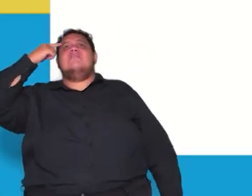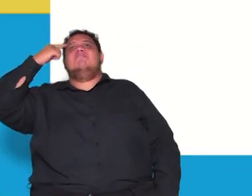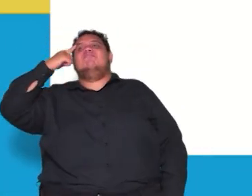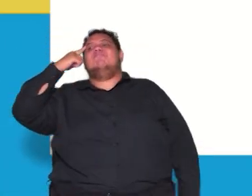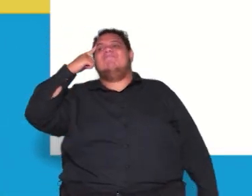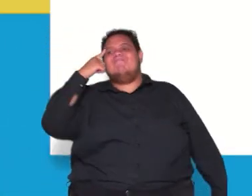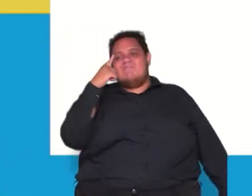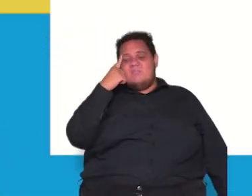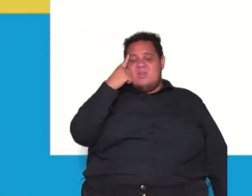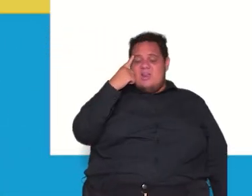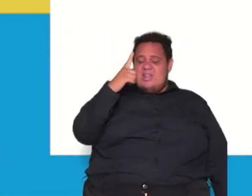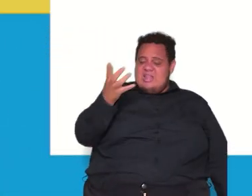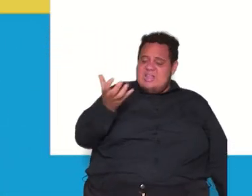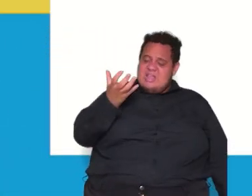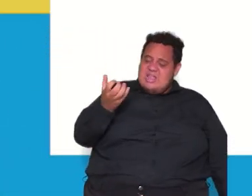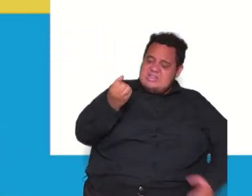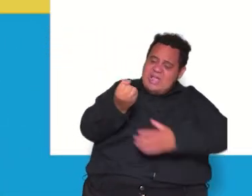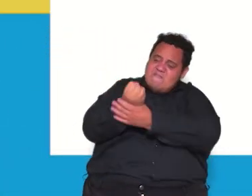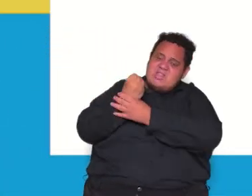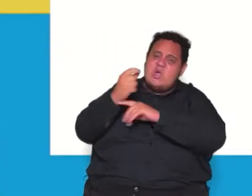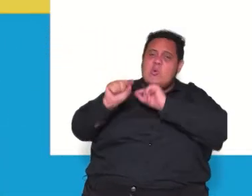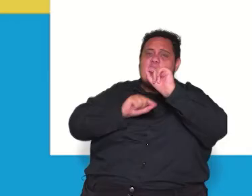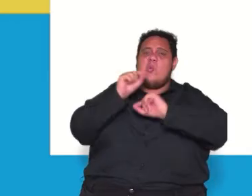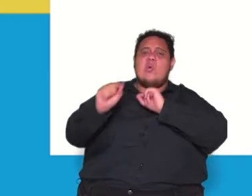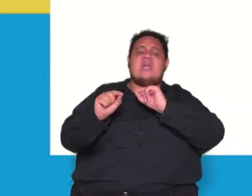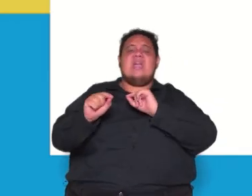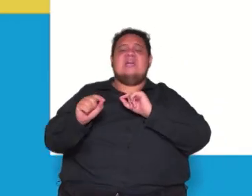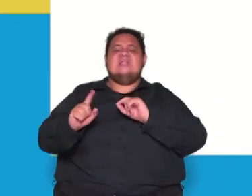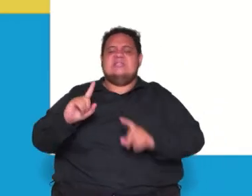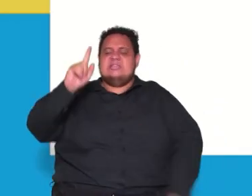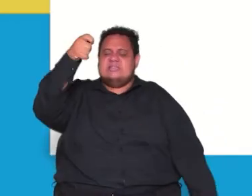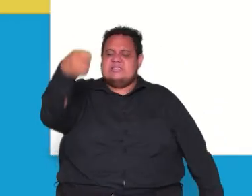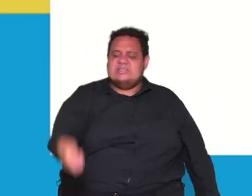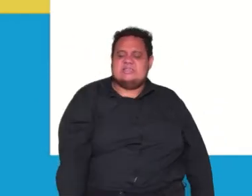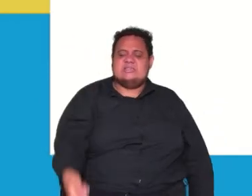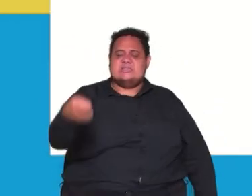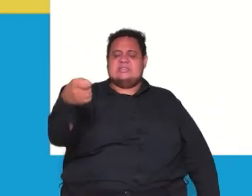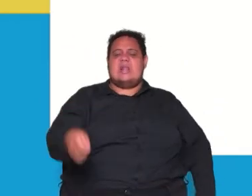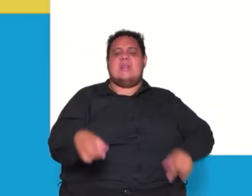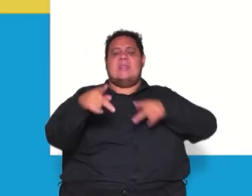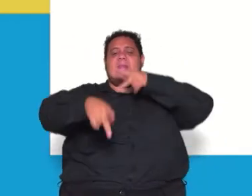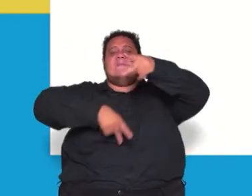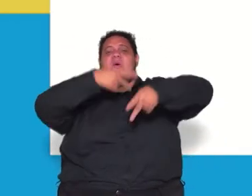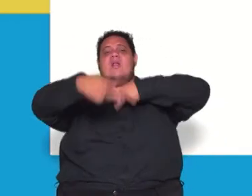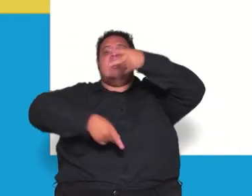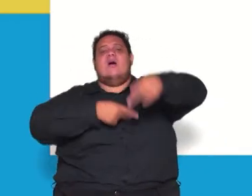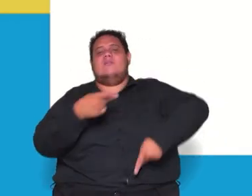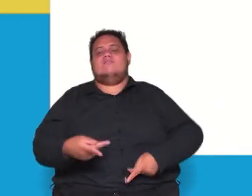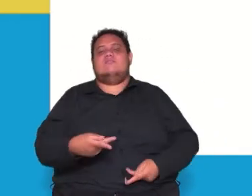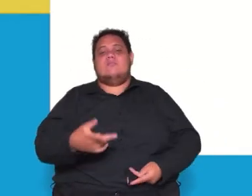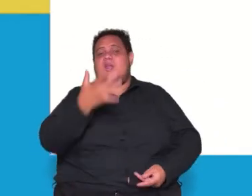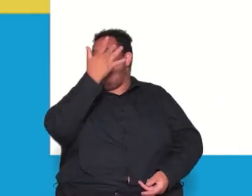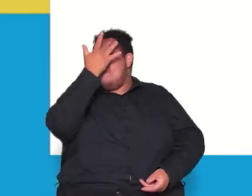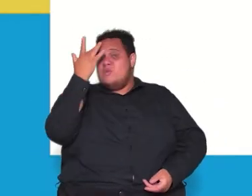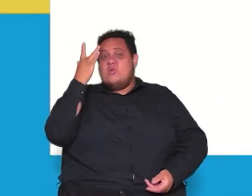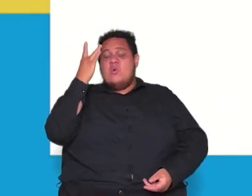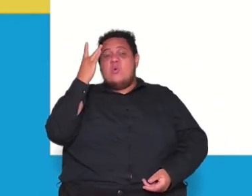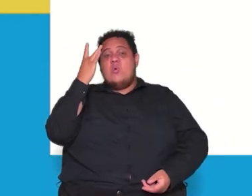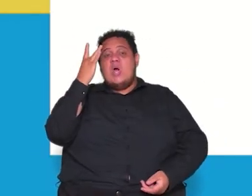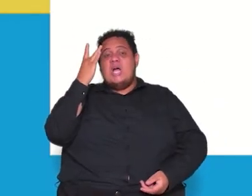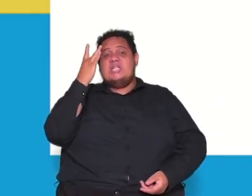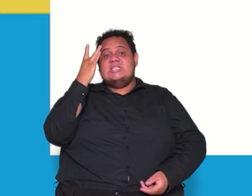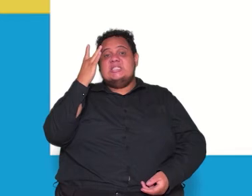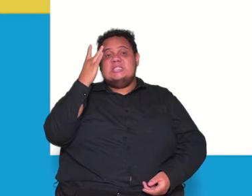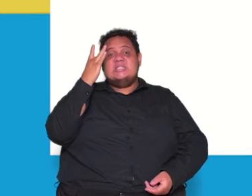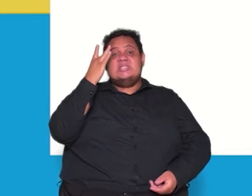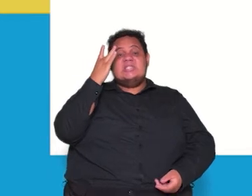e ele defendia a soberania popular ele dizia a soberania popular seriam